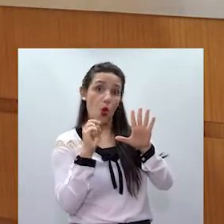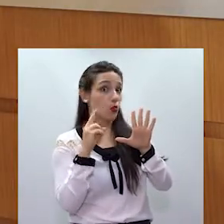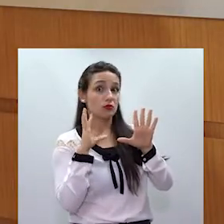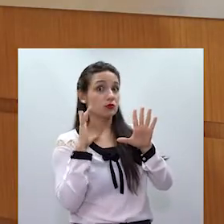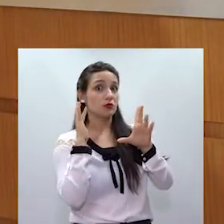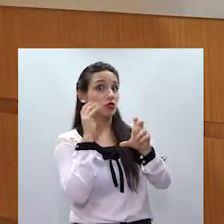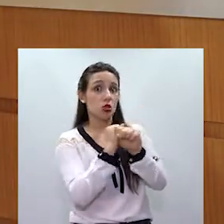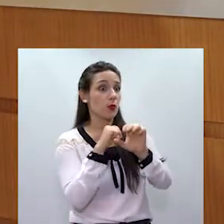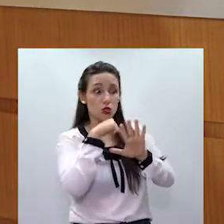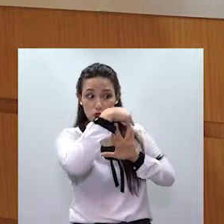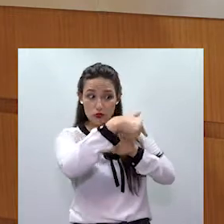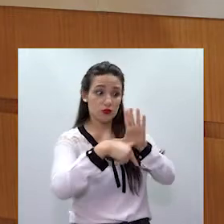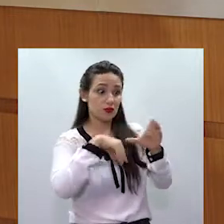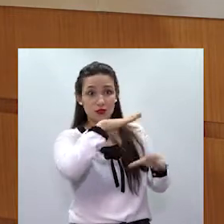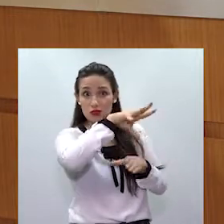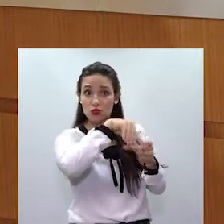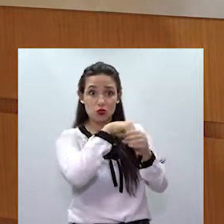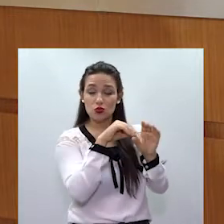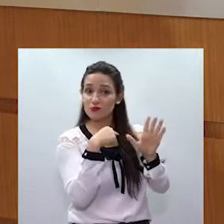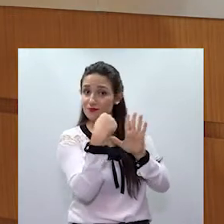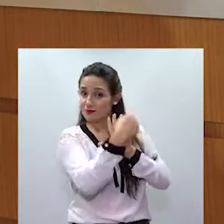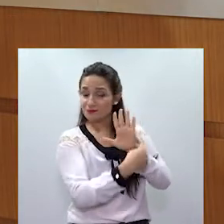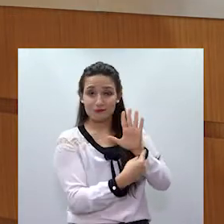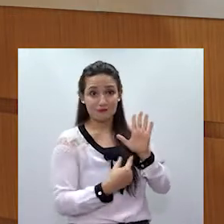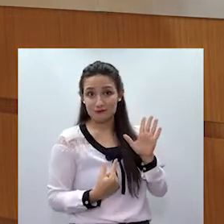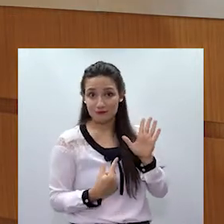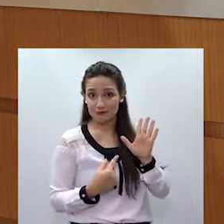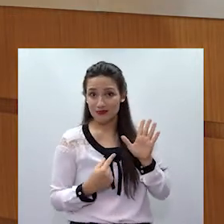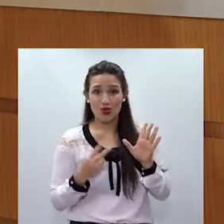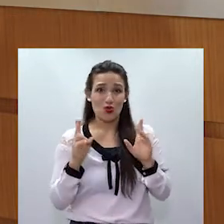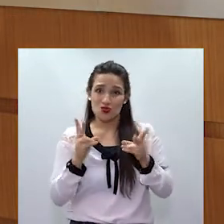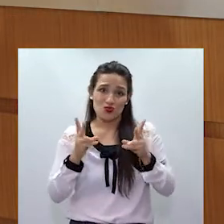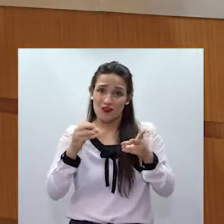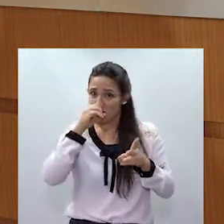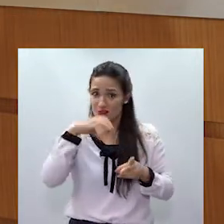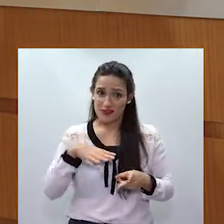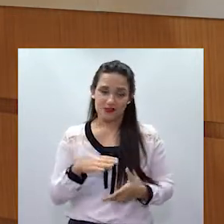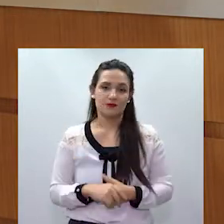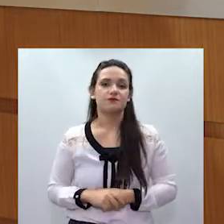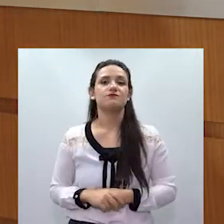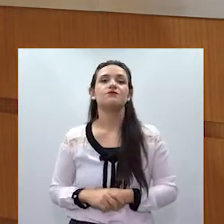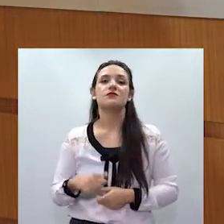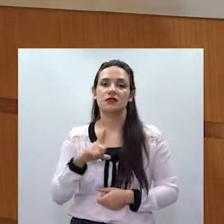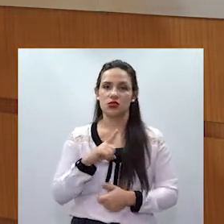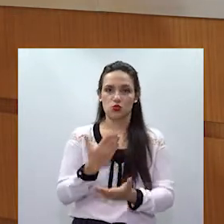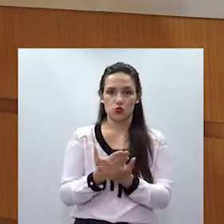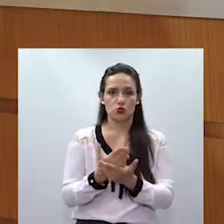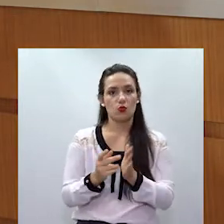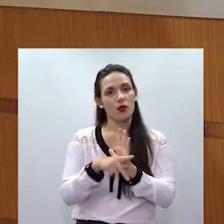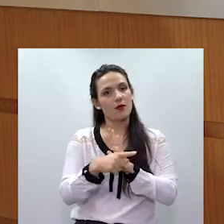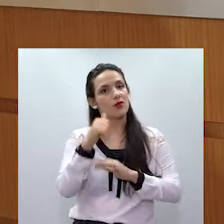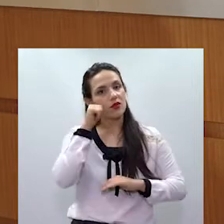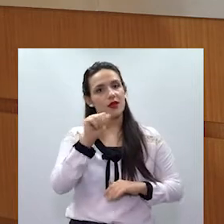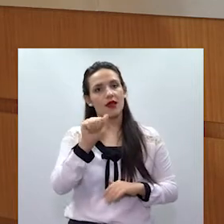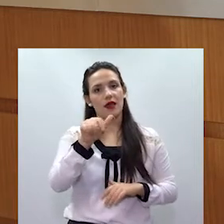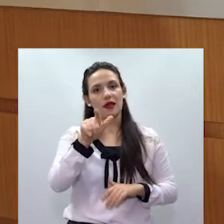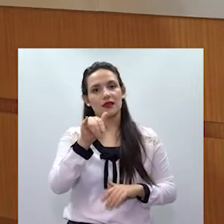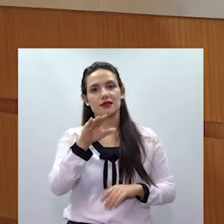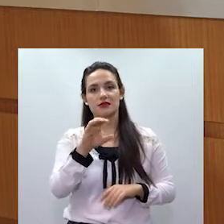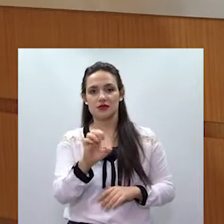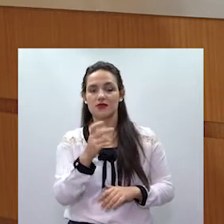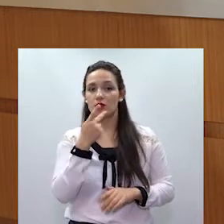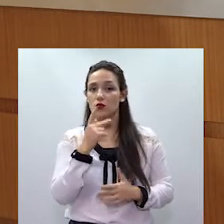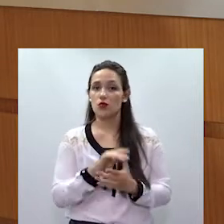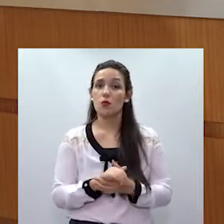violência e ficar no ciclo da violência. Existem estudos, de acordo com a professora Alice Bianchini, que o ciclo da violência